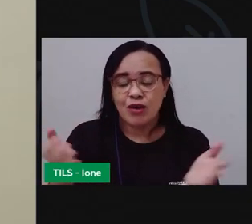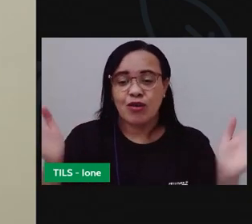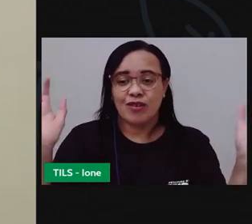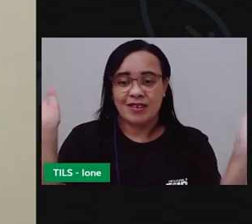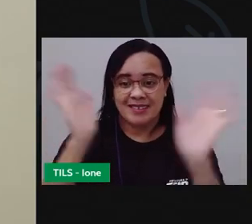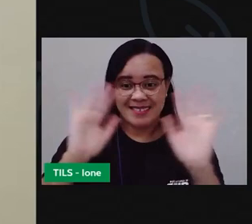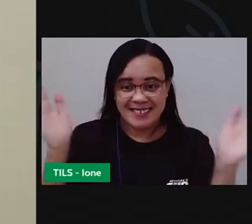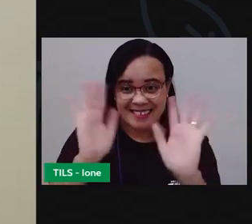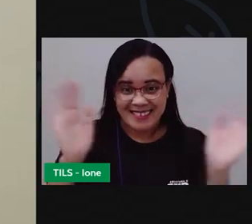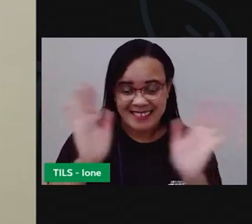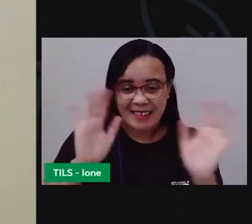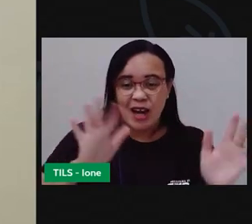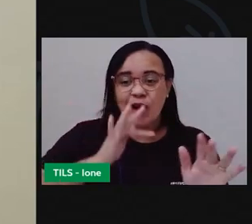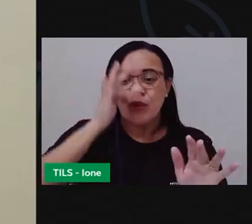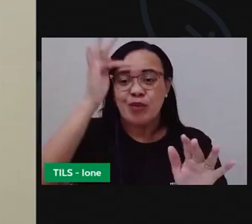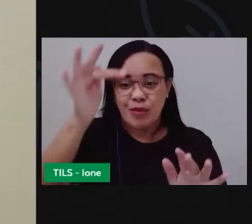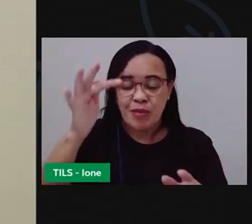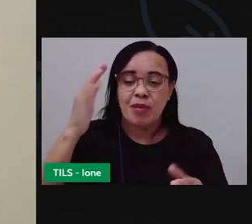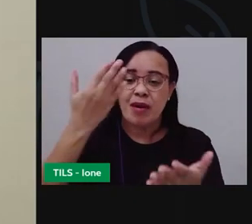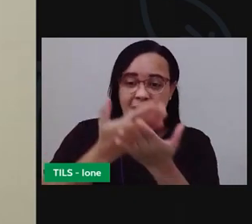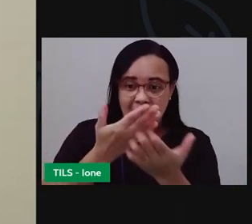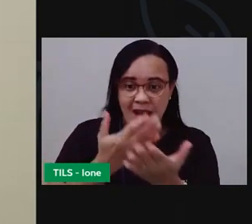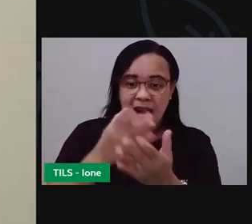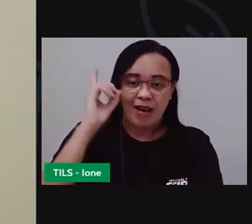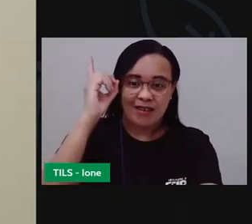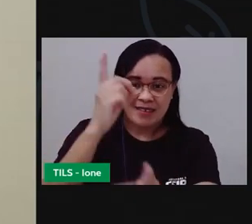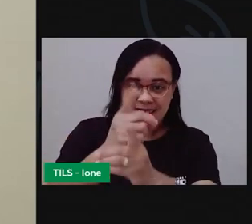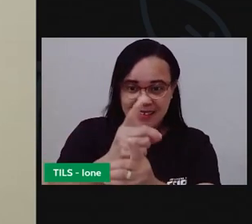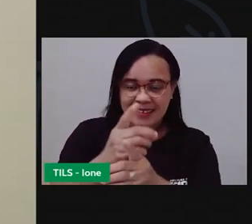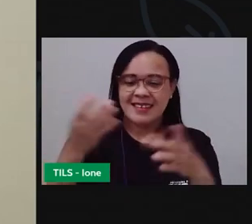beijo grande até o próximo encontro